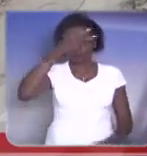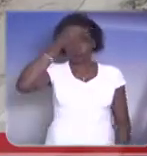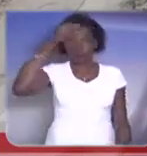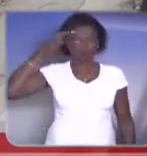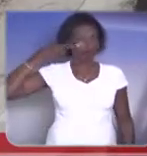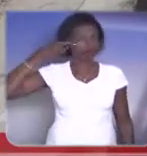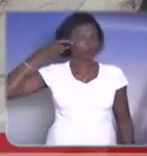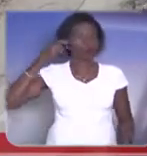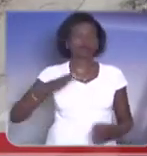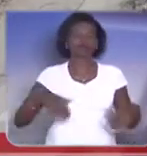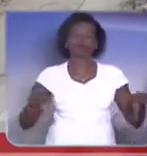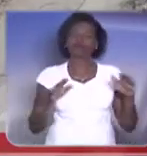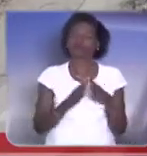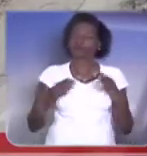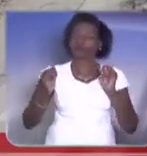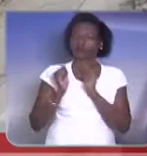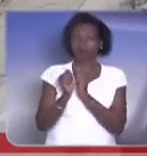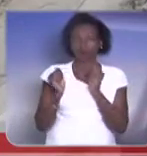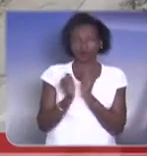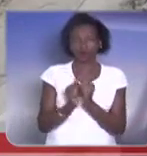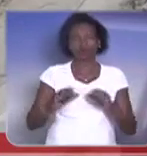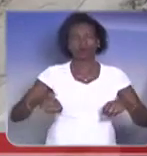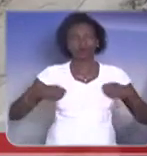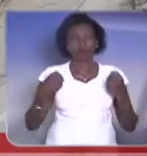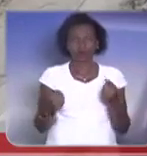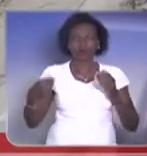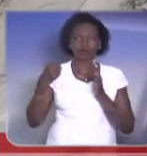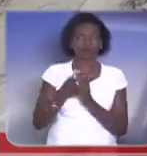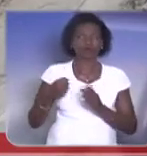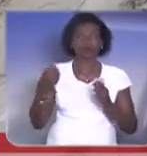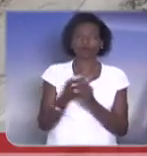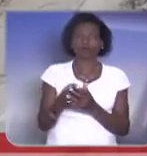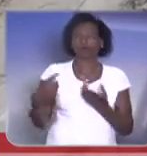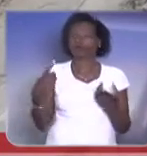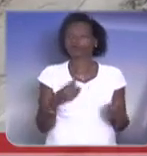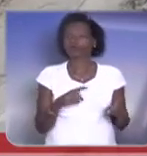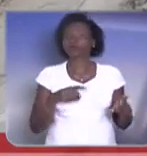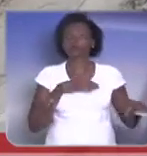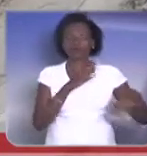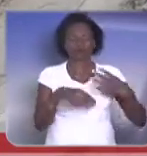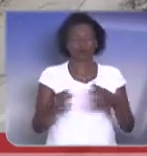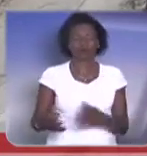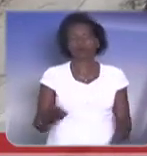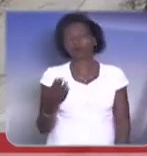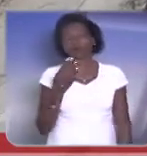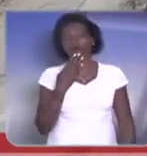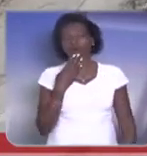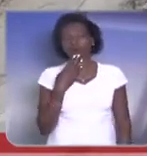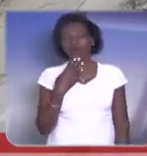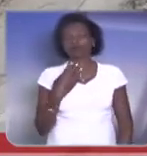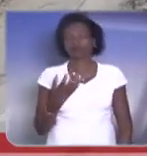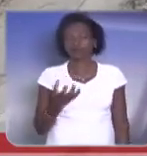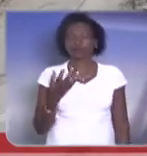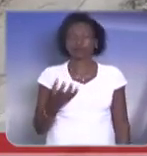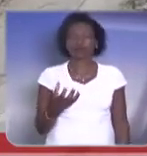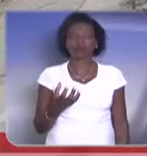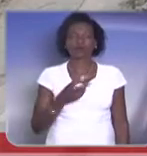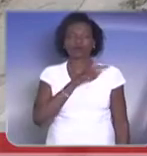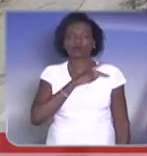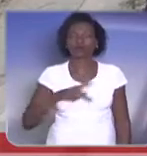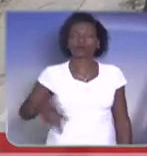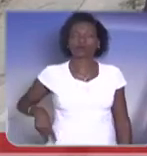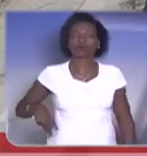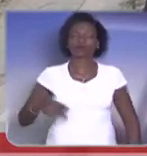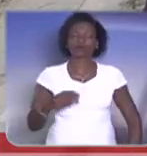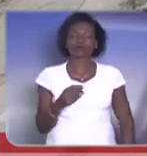todos os subprefeitos que têm se dedicado a esse tipo de combate à desordem. E quero aqui fazer um apelo publicamente, senhor presidente,